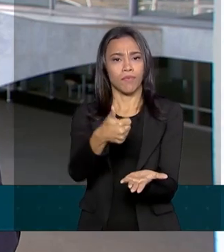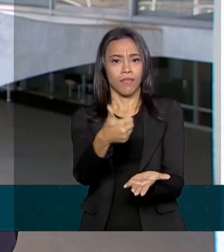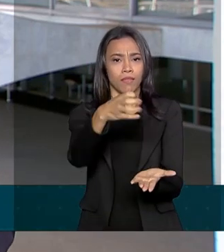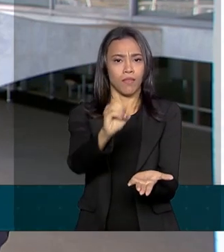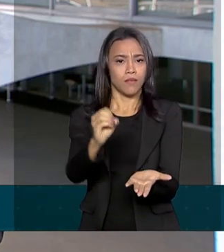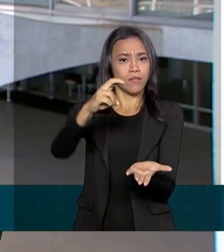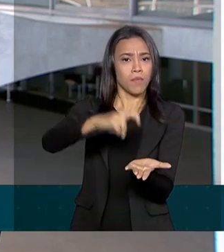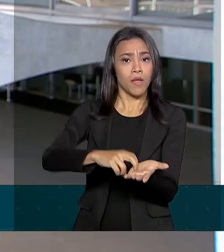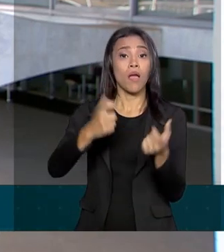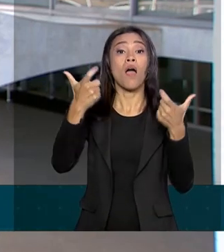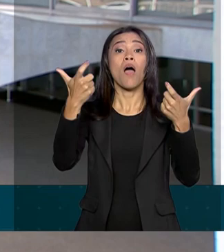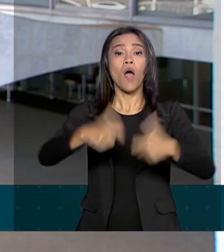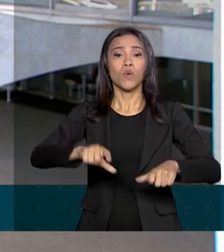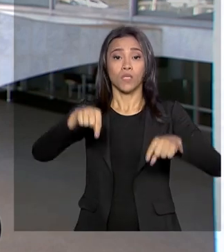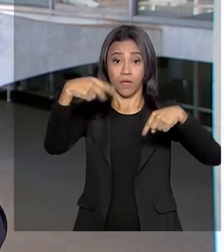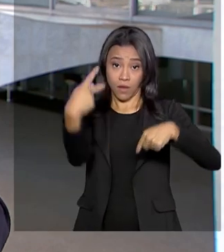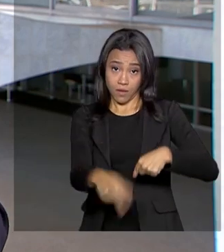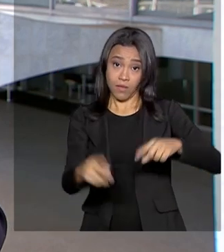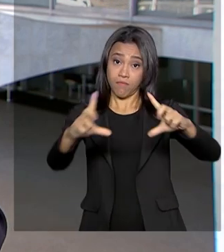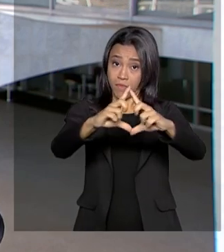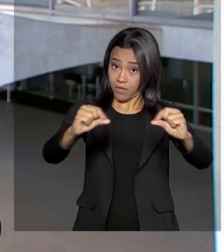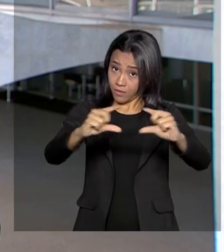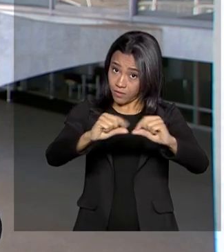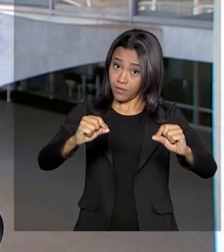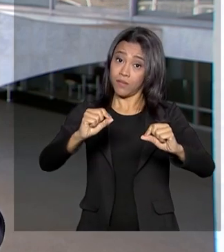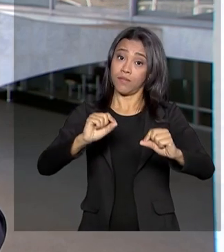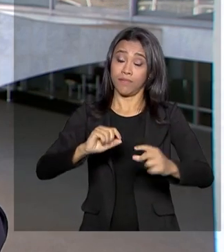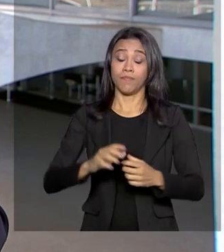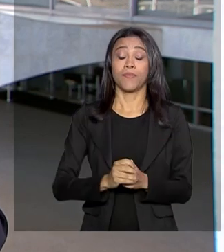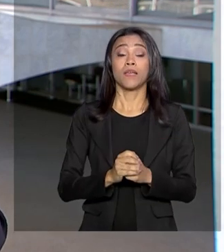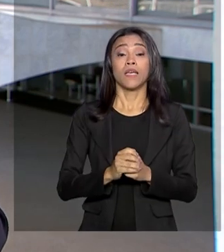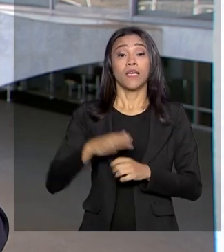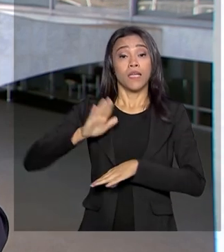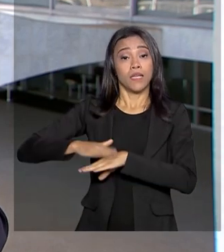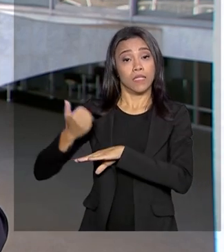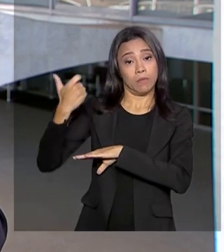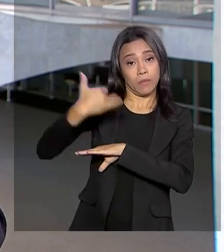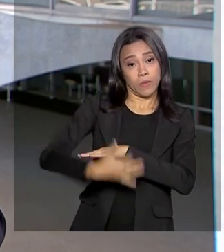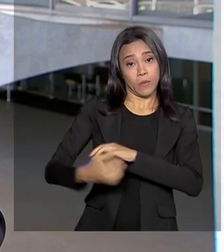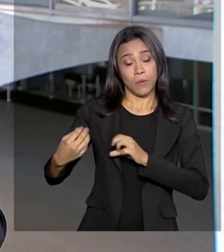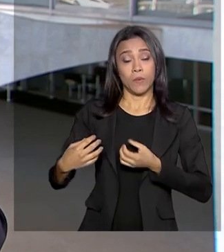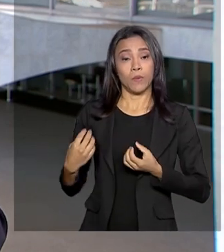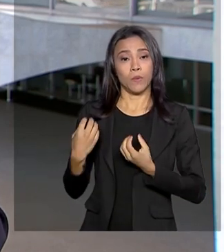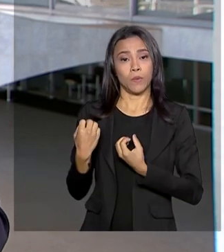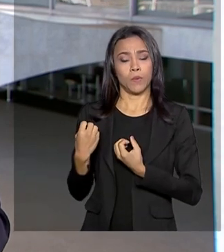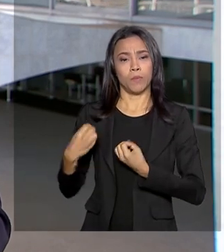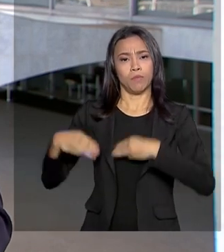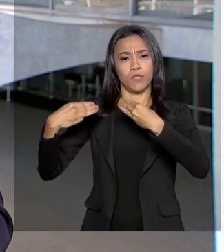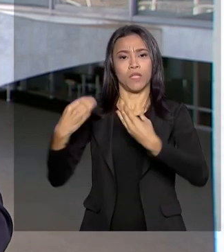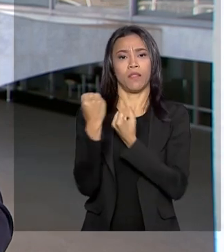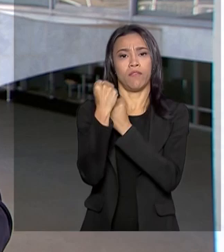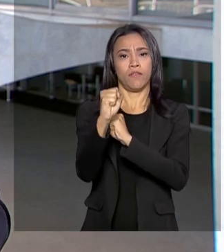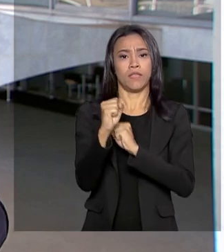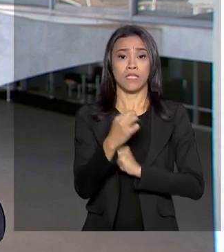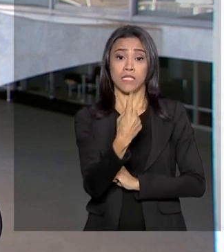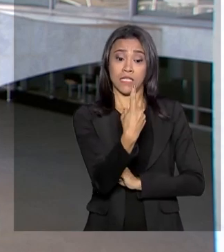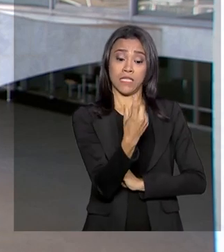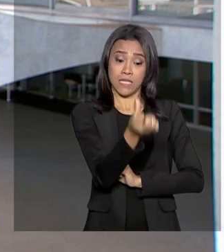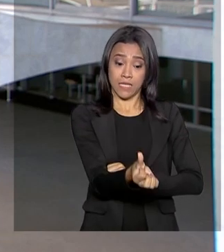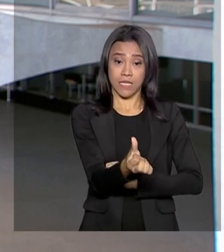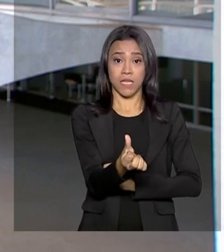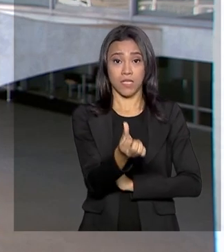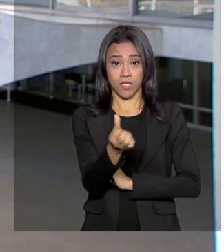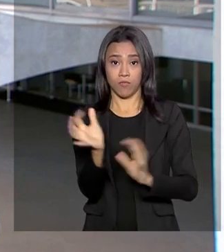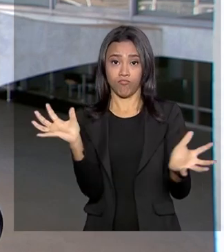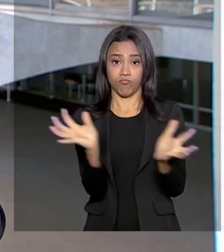manhã no Clube do Exército aqui em Brasília e, segundo o Ministério da Defesa, serão promovidos 16 militares, todos do